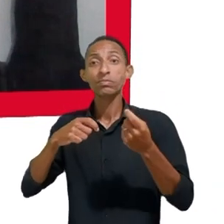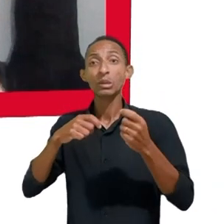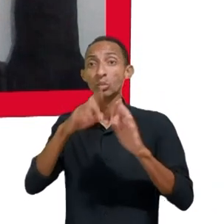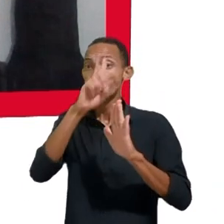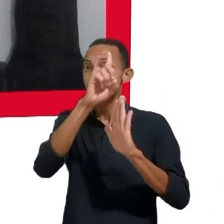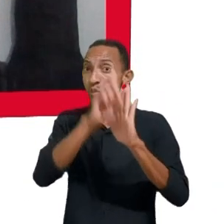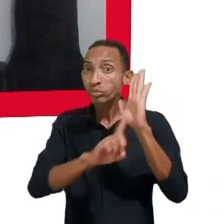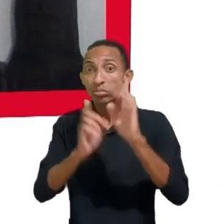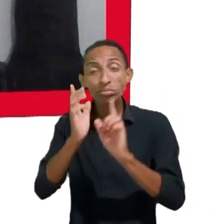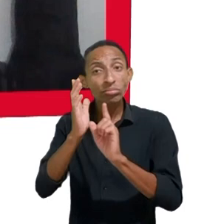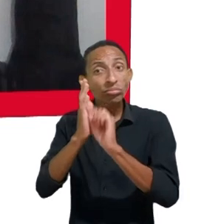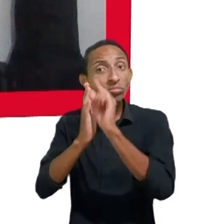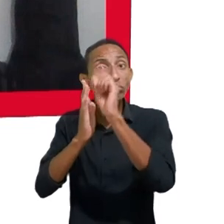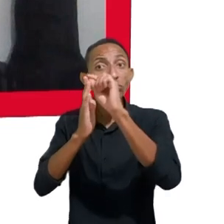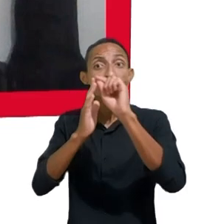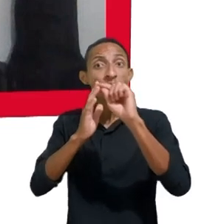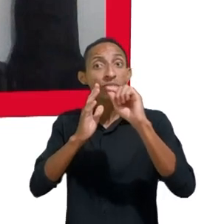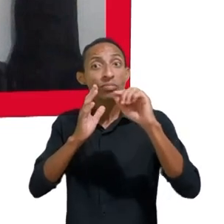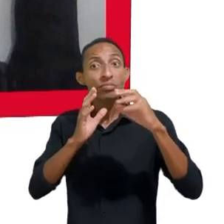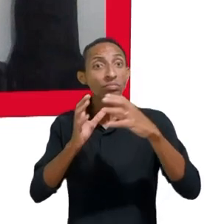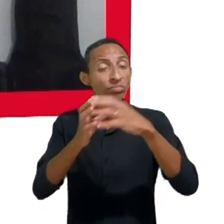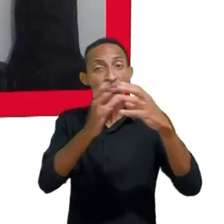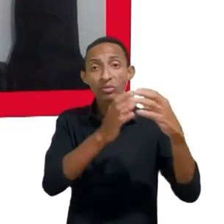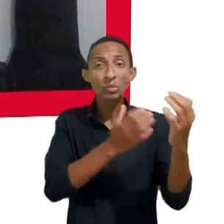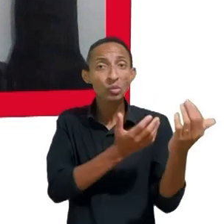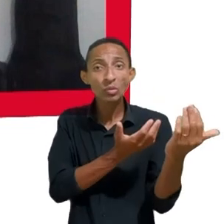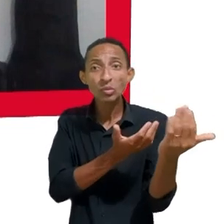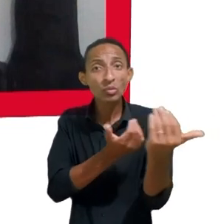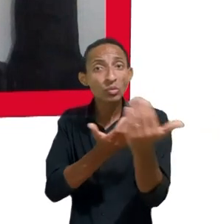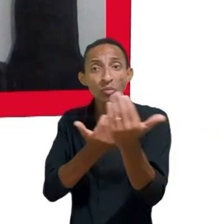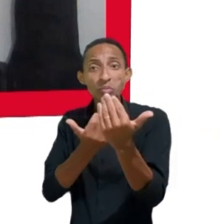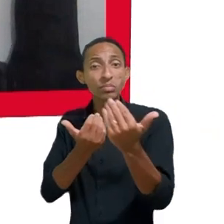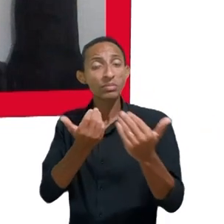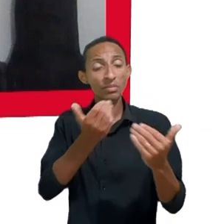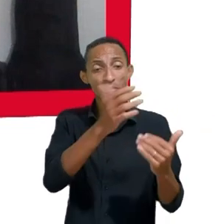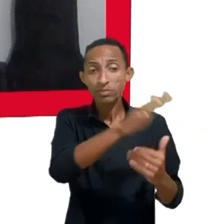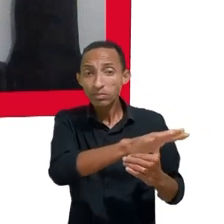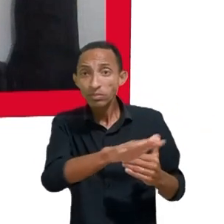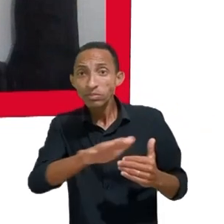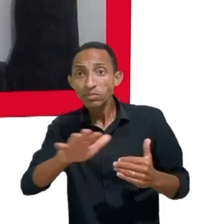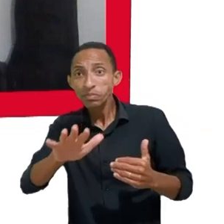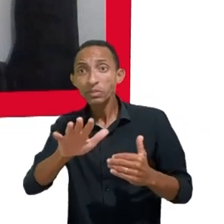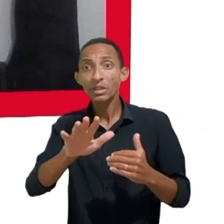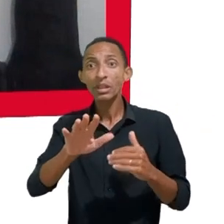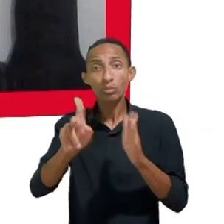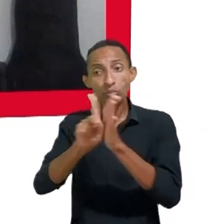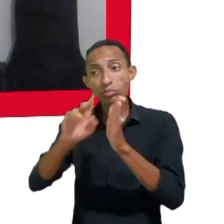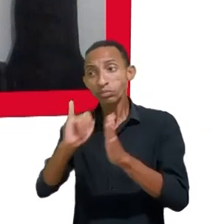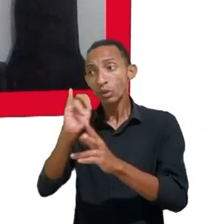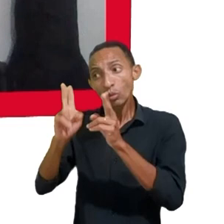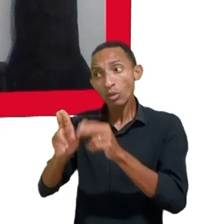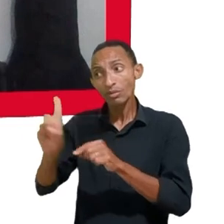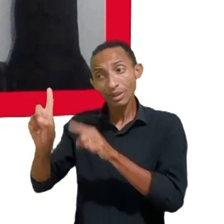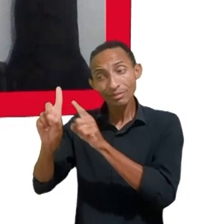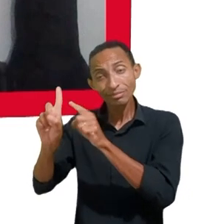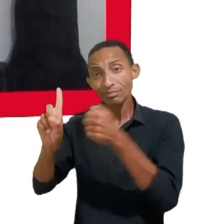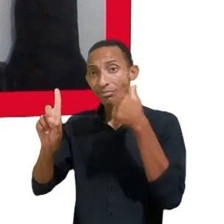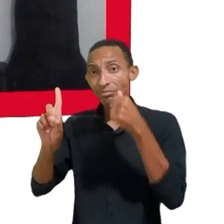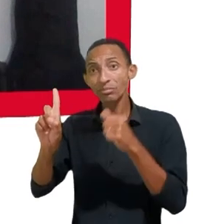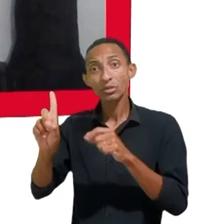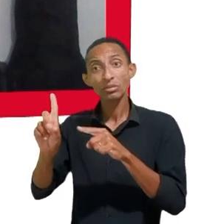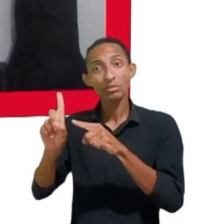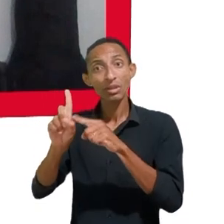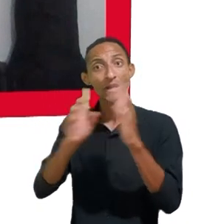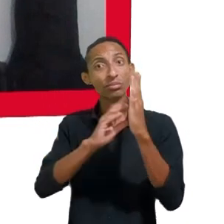coletivos também de adolescentes e crianças esses projetos como o da Maria Clara e acho que tem uma agenda importantíssima que vai durar aqui longos